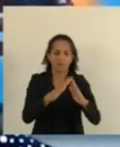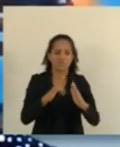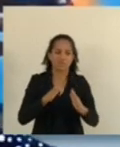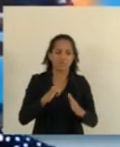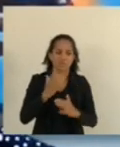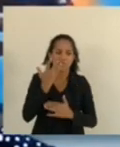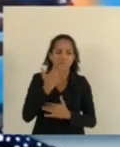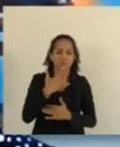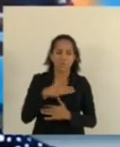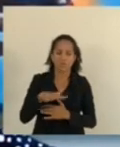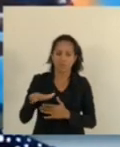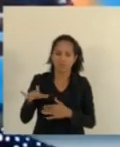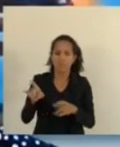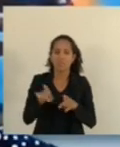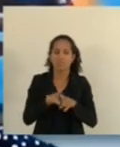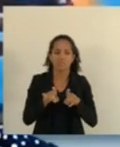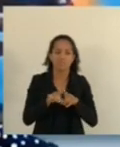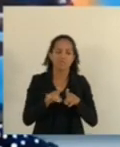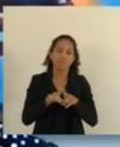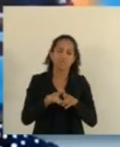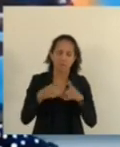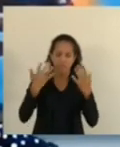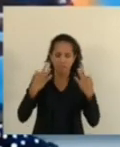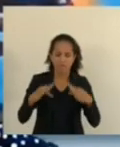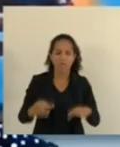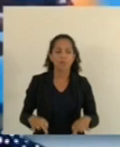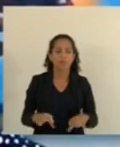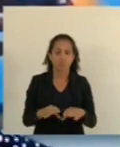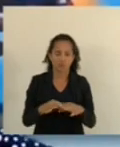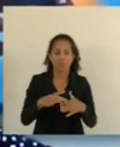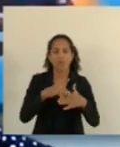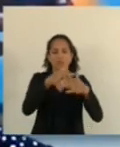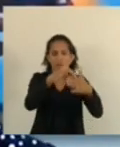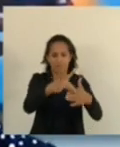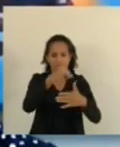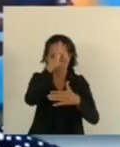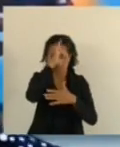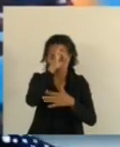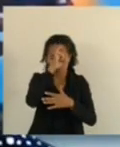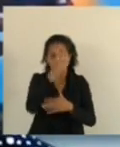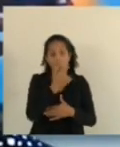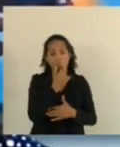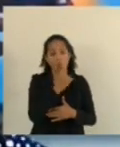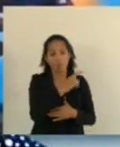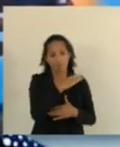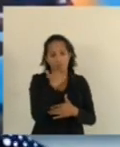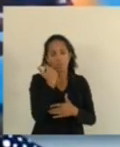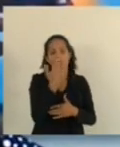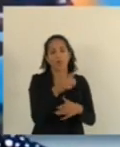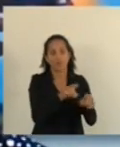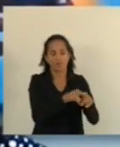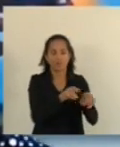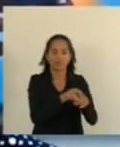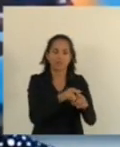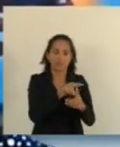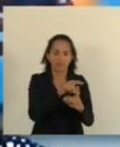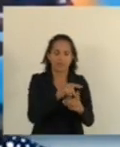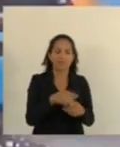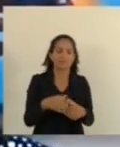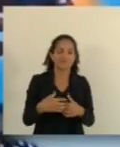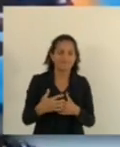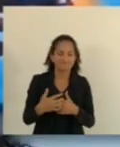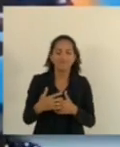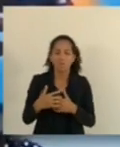também que está machucada e foi para o hospital. Tinha um homem que faleceu também no local, ou seja, foi uma